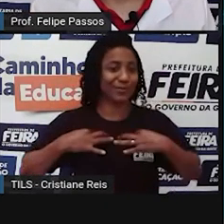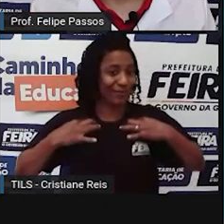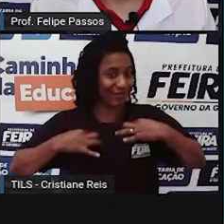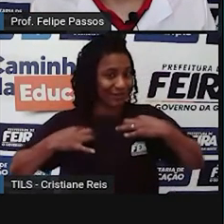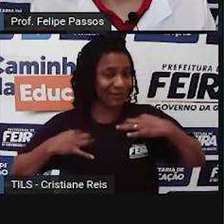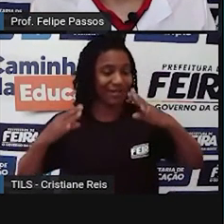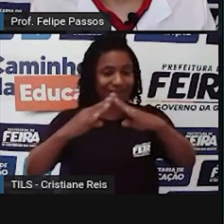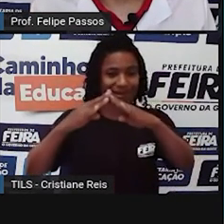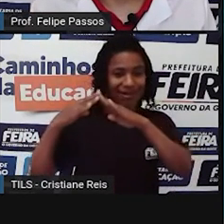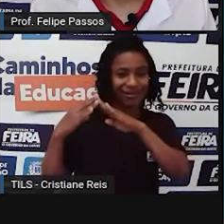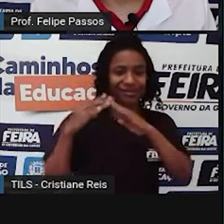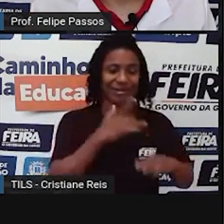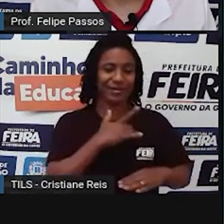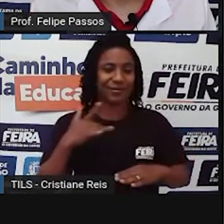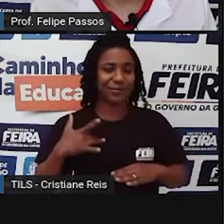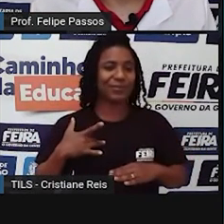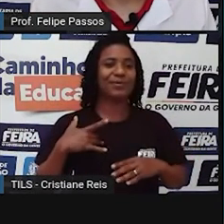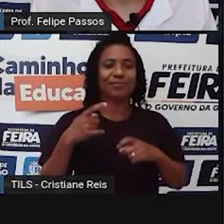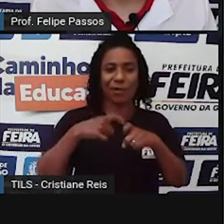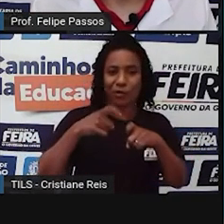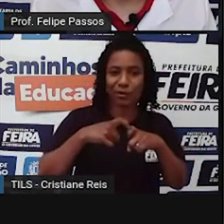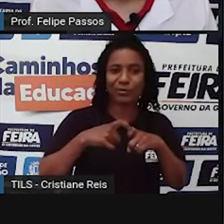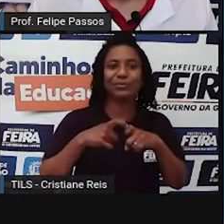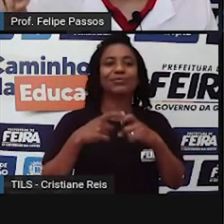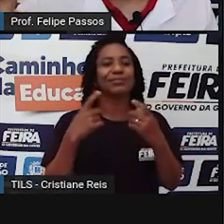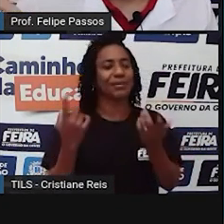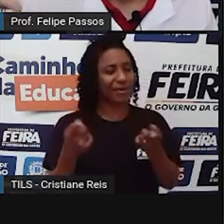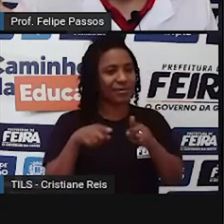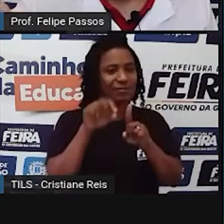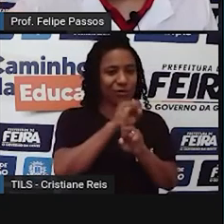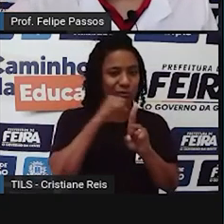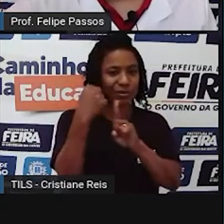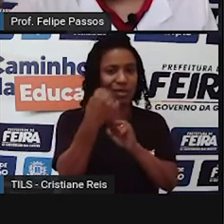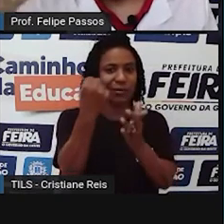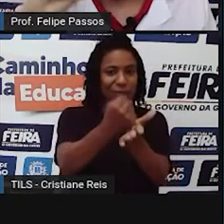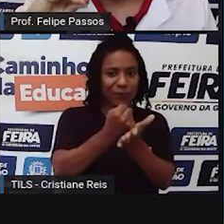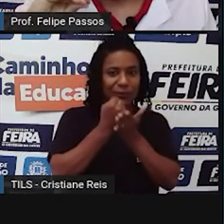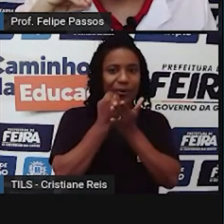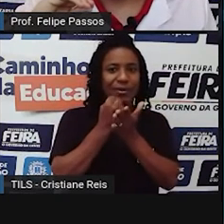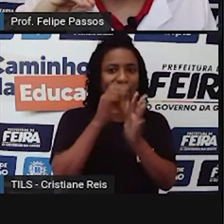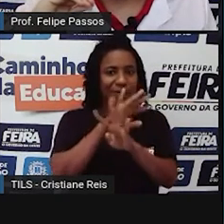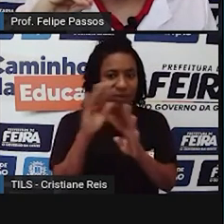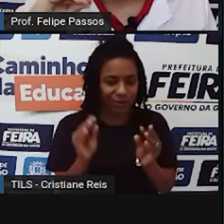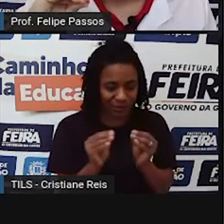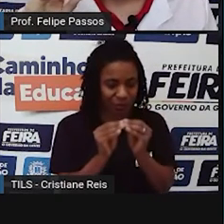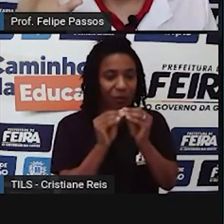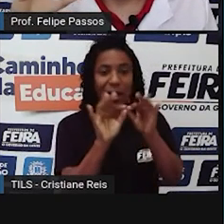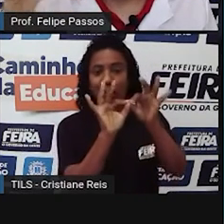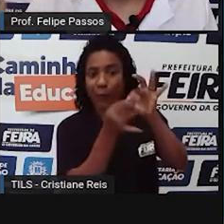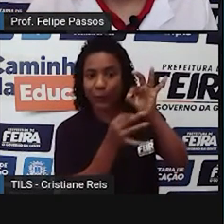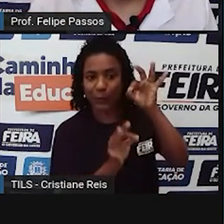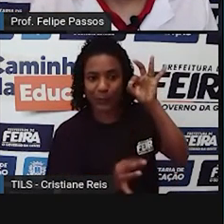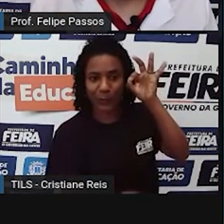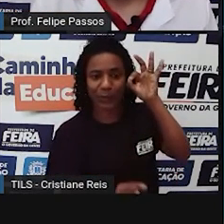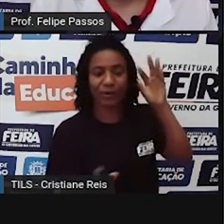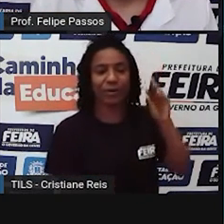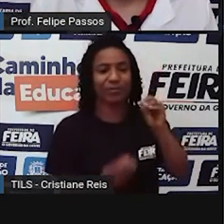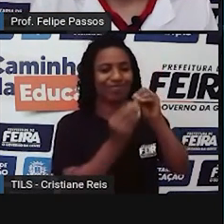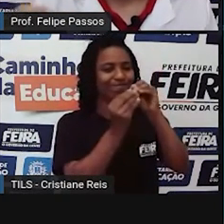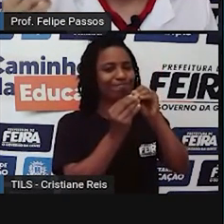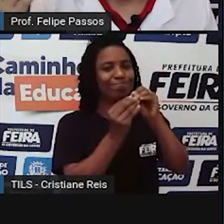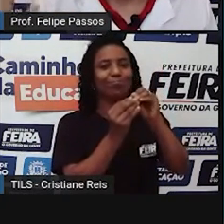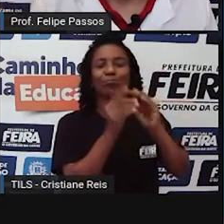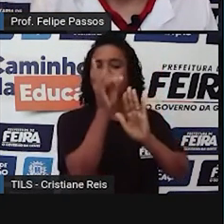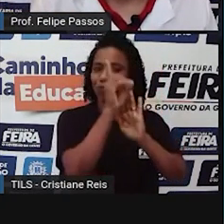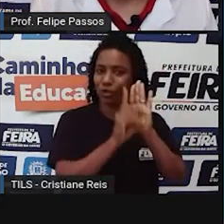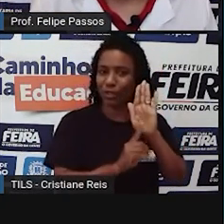e ainda quanto aos serviços sociais necessários. Esse artigo é enorme e eu resumi ele aqui para vocês. Então, é dignidade básica,